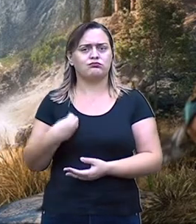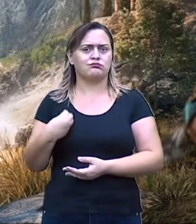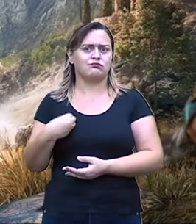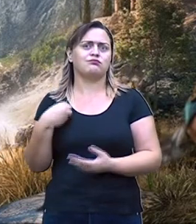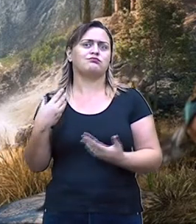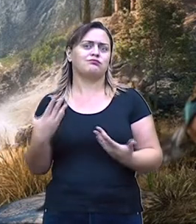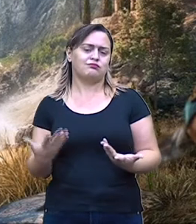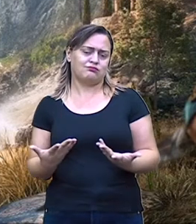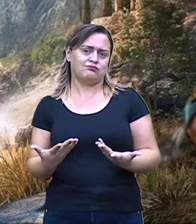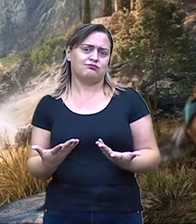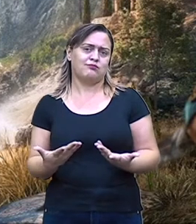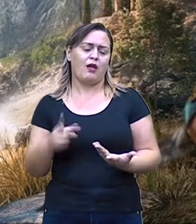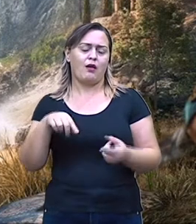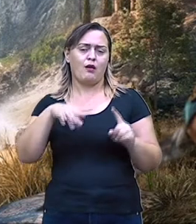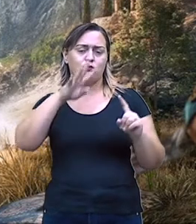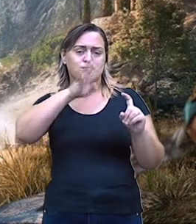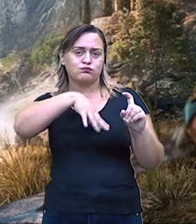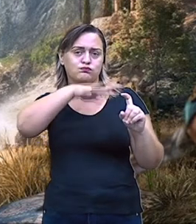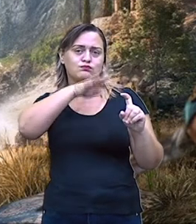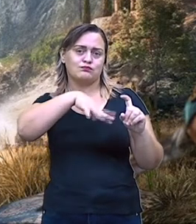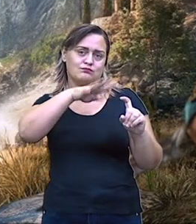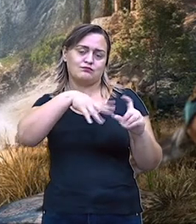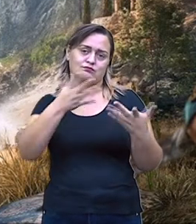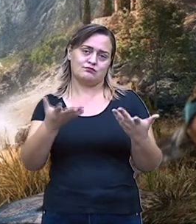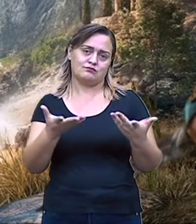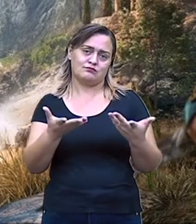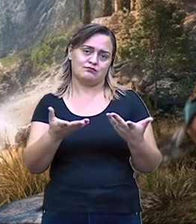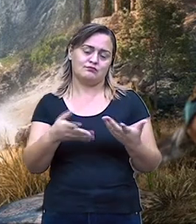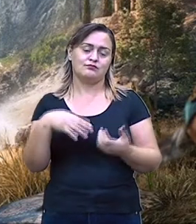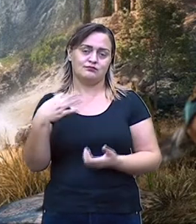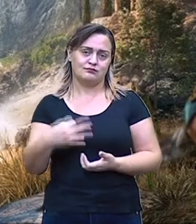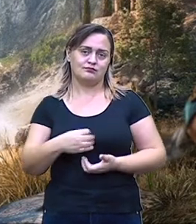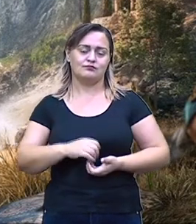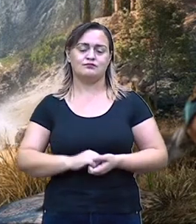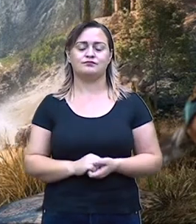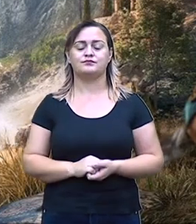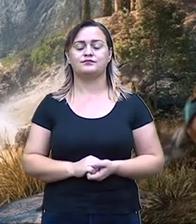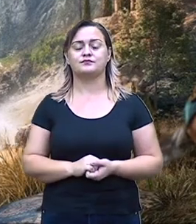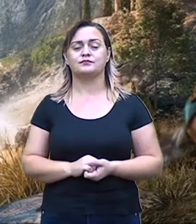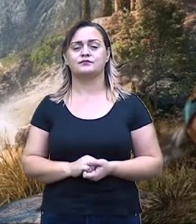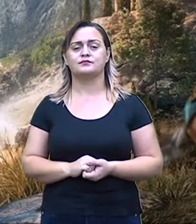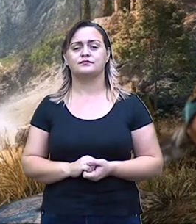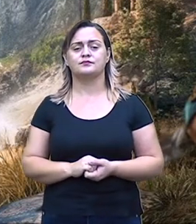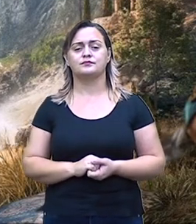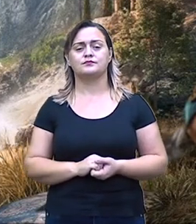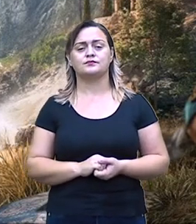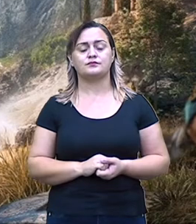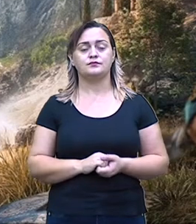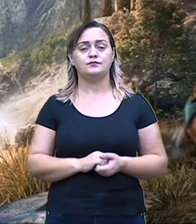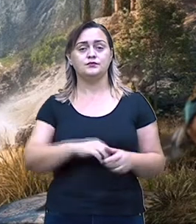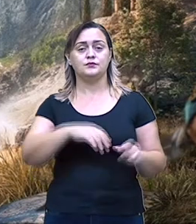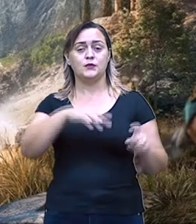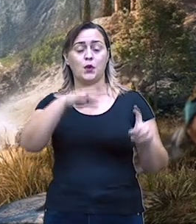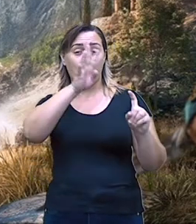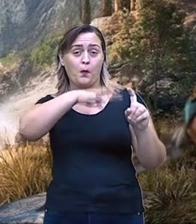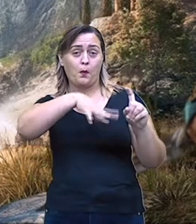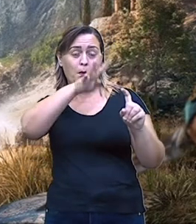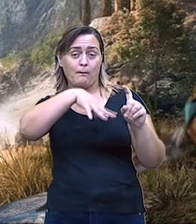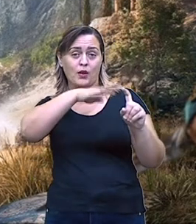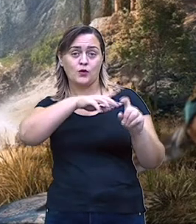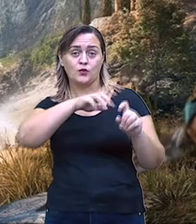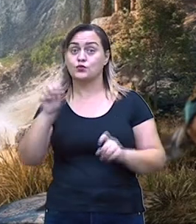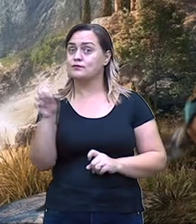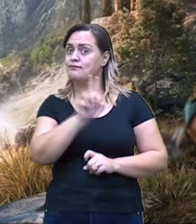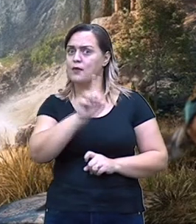sobrenaturais e histórias sagradas. Um mito não é um conto de fadas ou uma